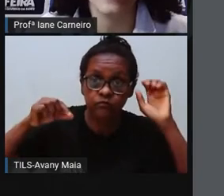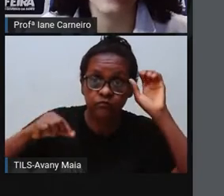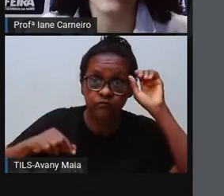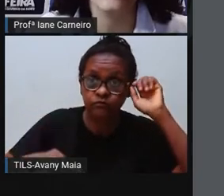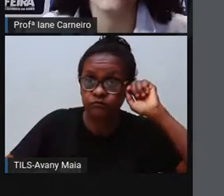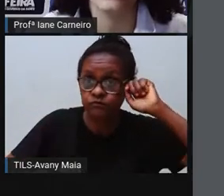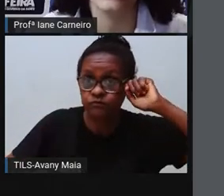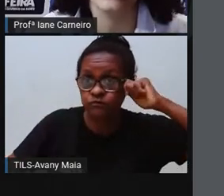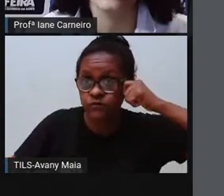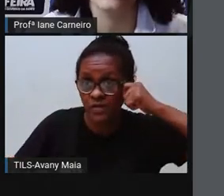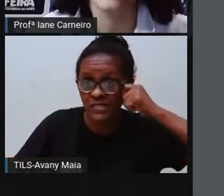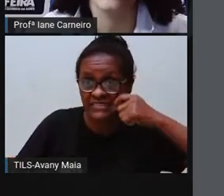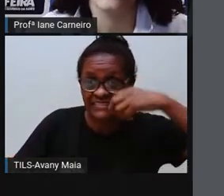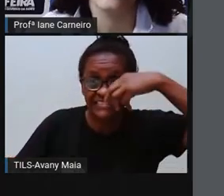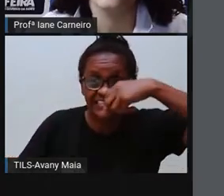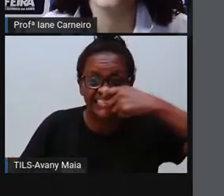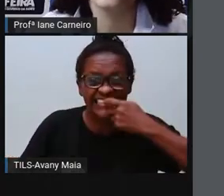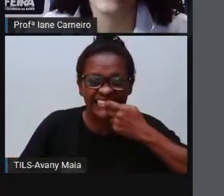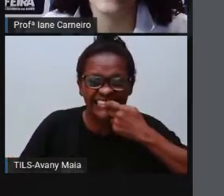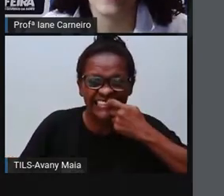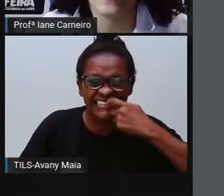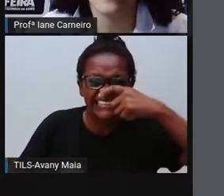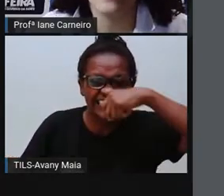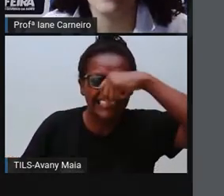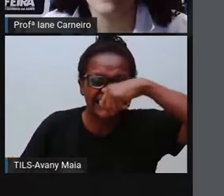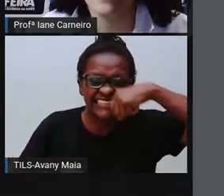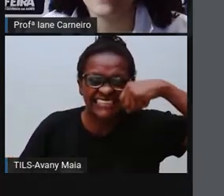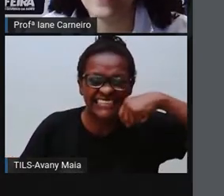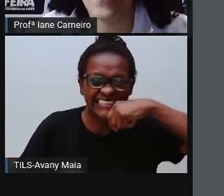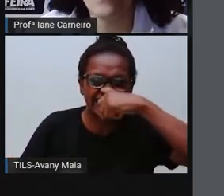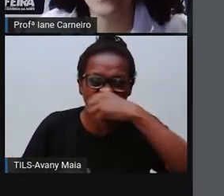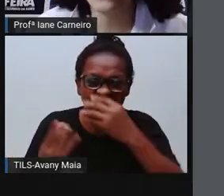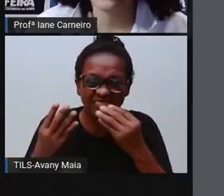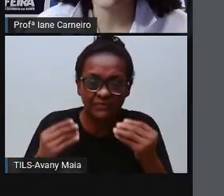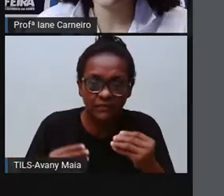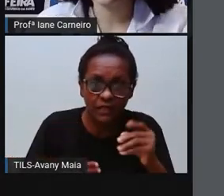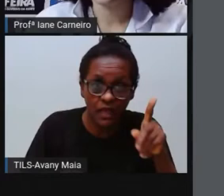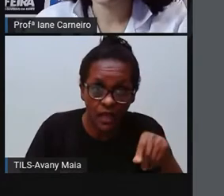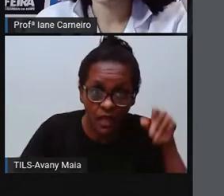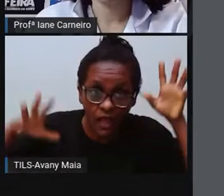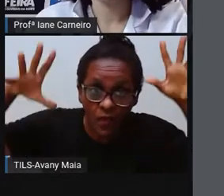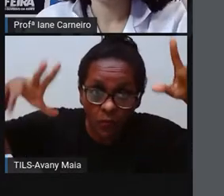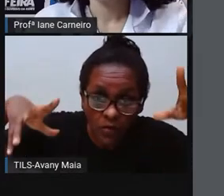dentes. Será que é um monstro?